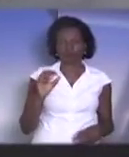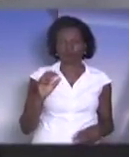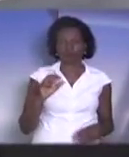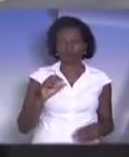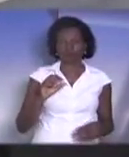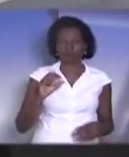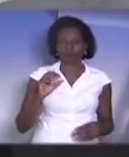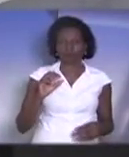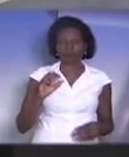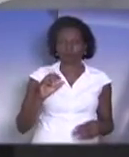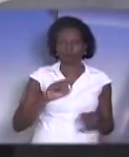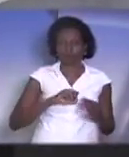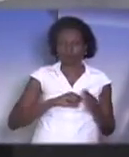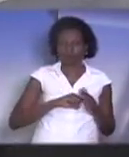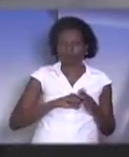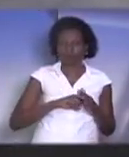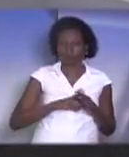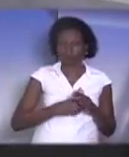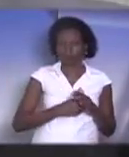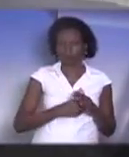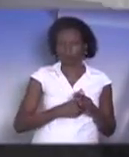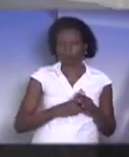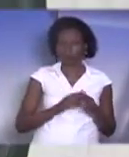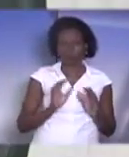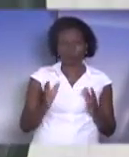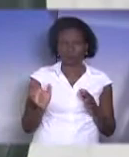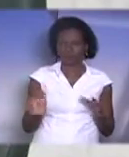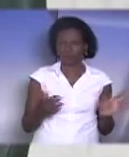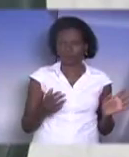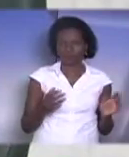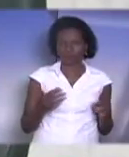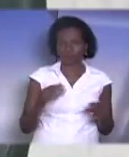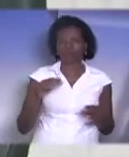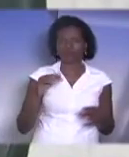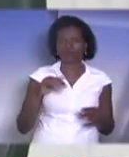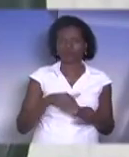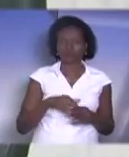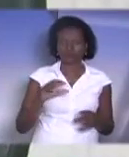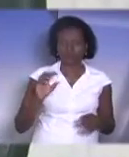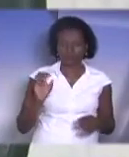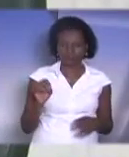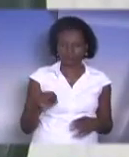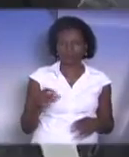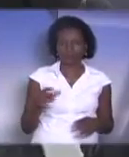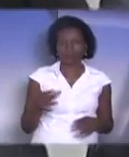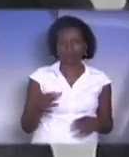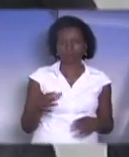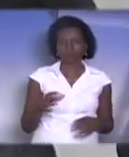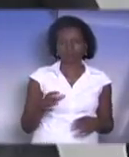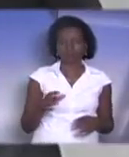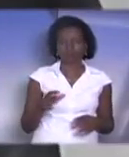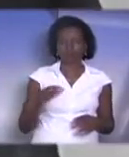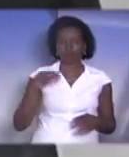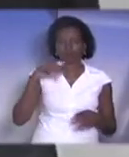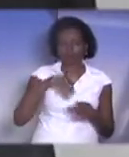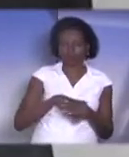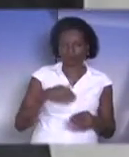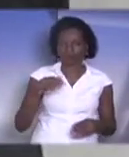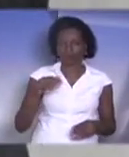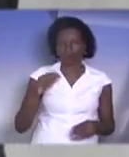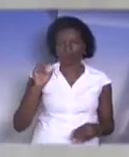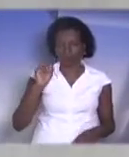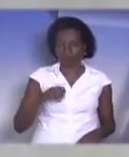Na verdade, já foi o processo de votação. Deputado Pedro Cacá. Quero registrar também o meu voto